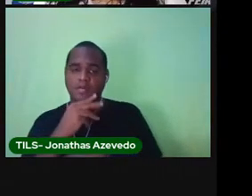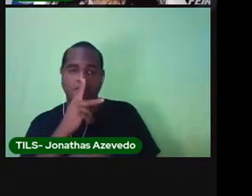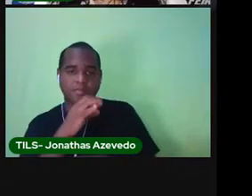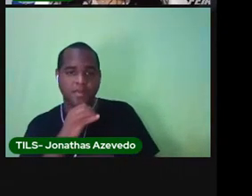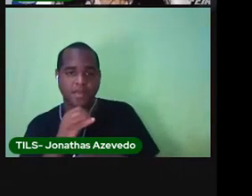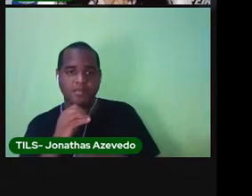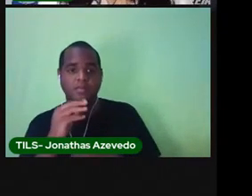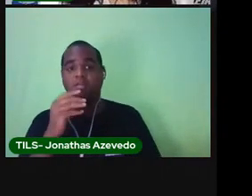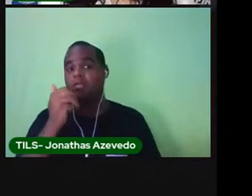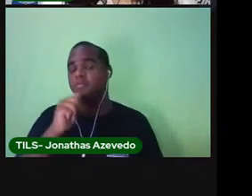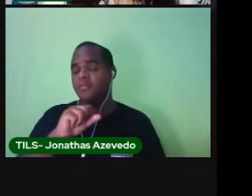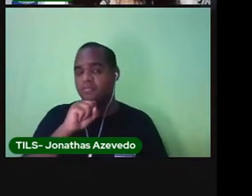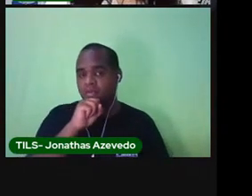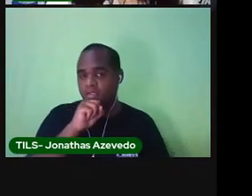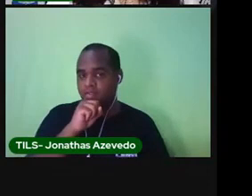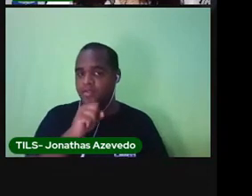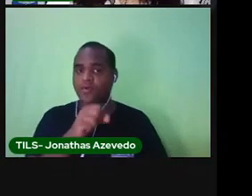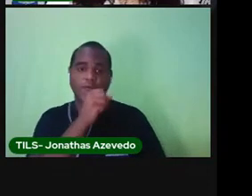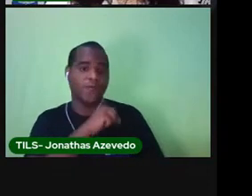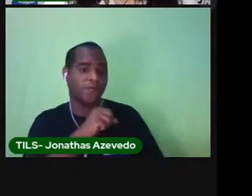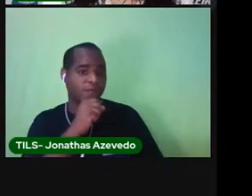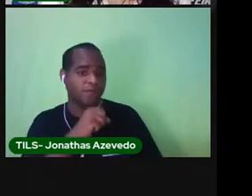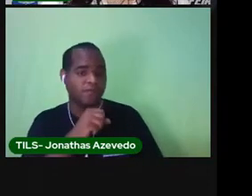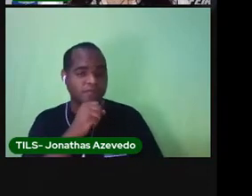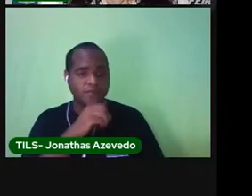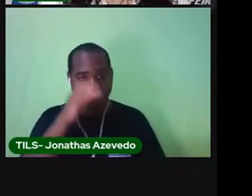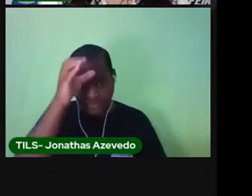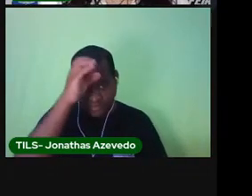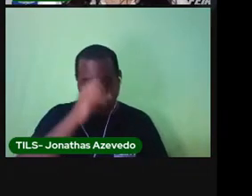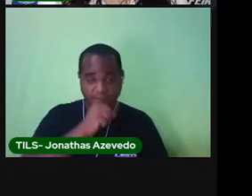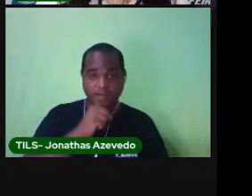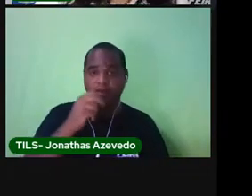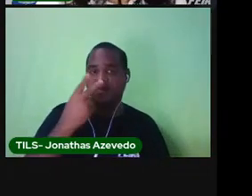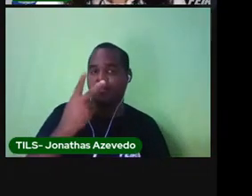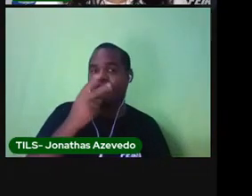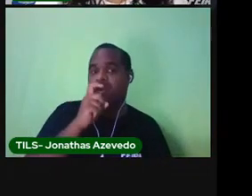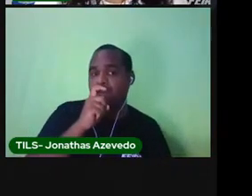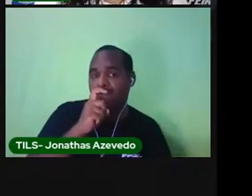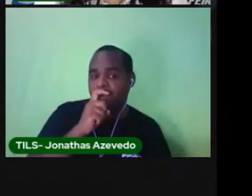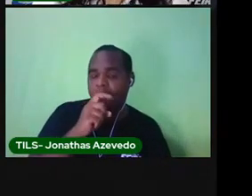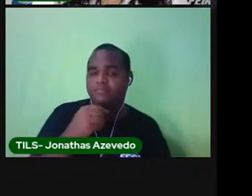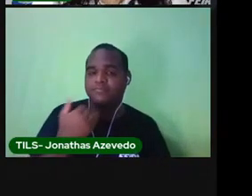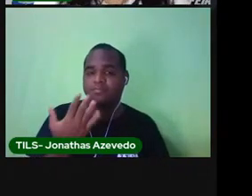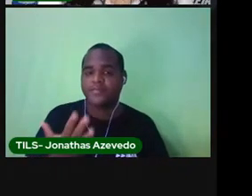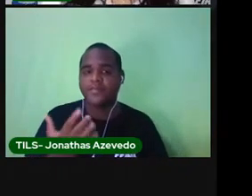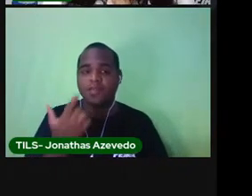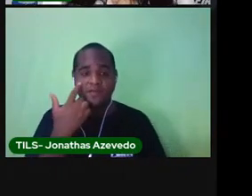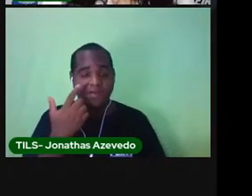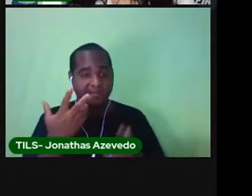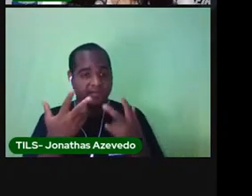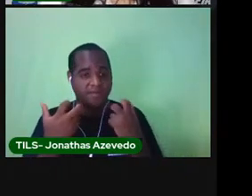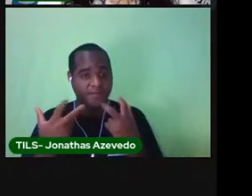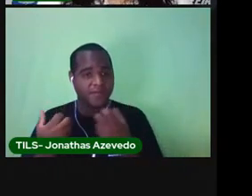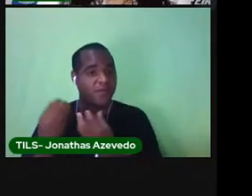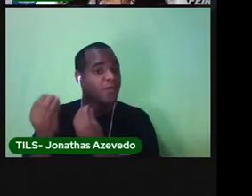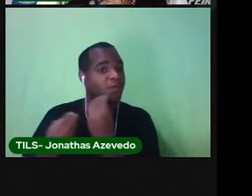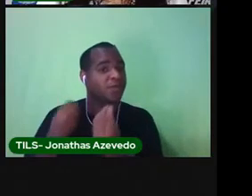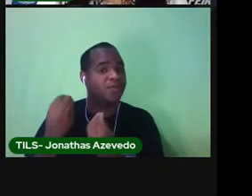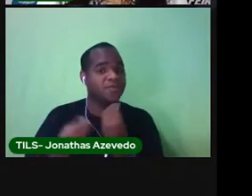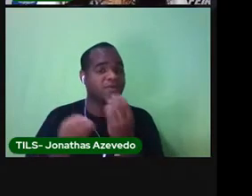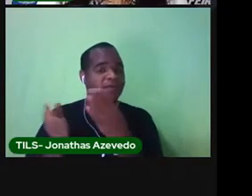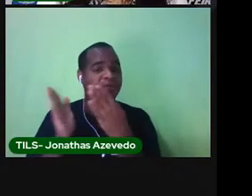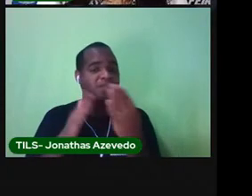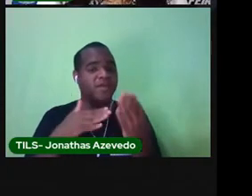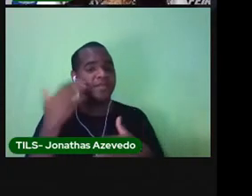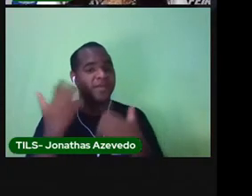Uma mãe? Avô, avó e tio? Dois pais? Vamos ver agora, identificar quais